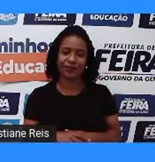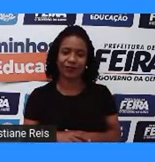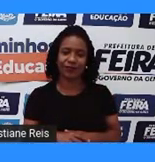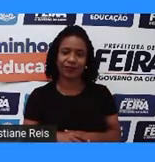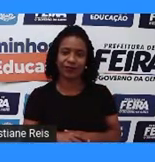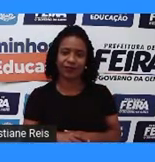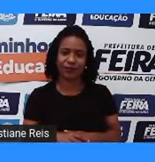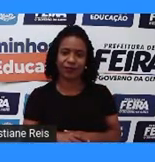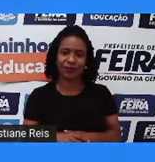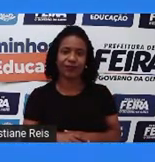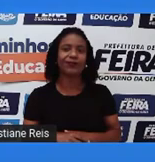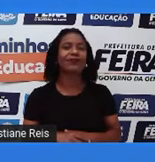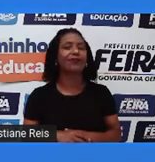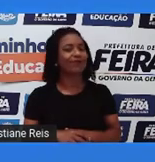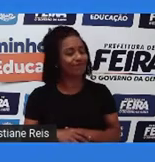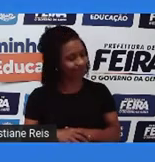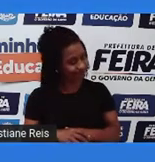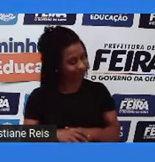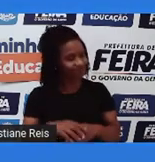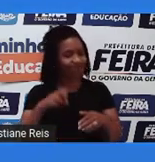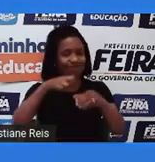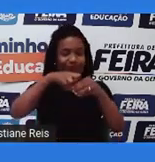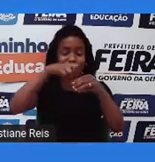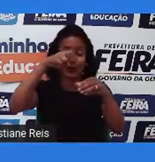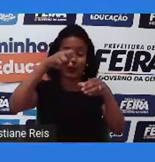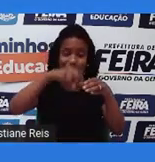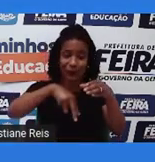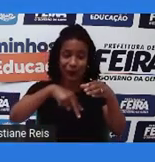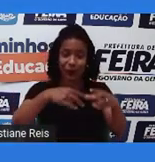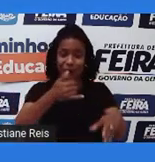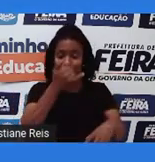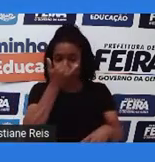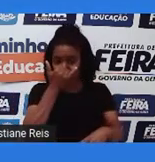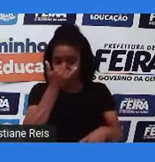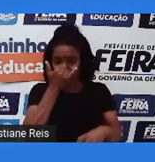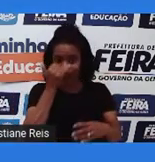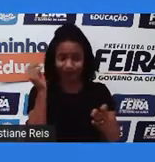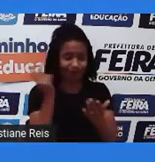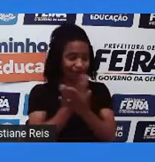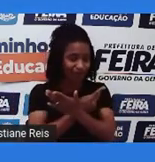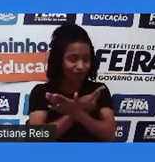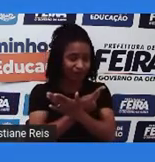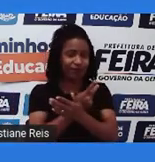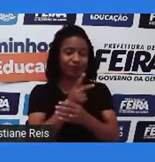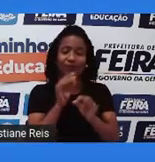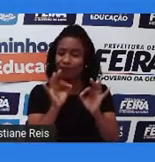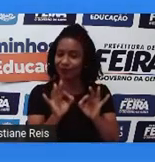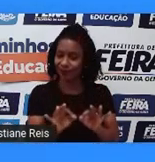Então, o nosso bonequinho se afogou. Então, essa opção não é a correta.